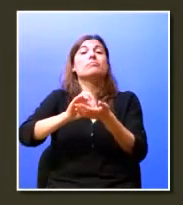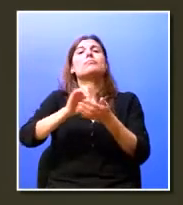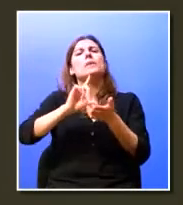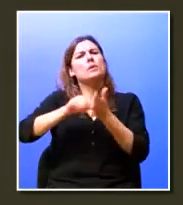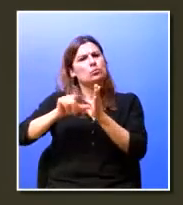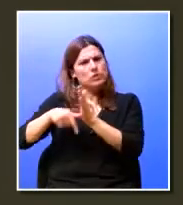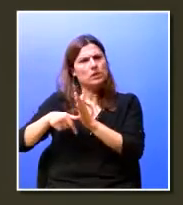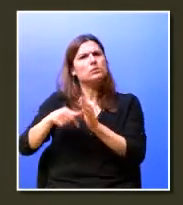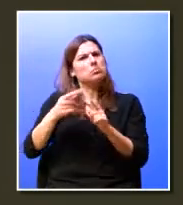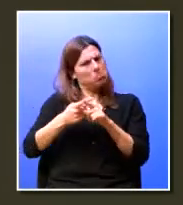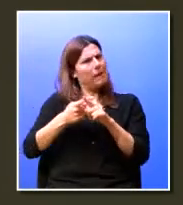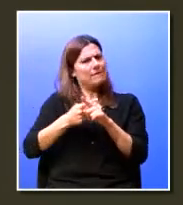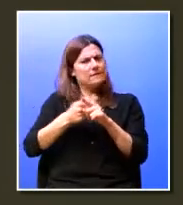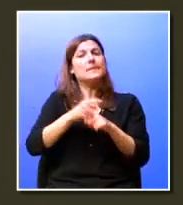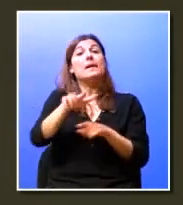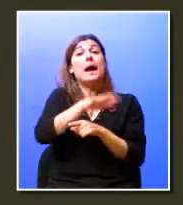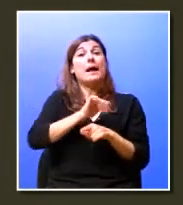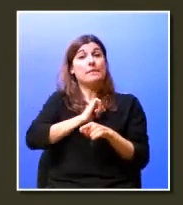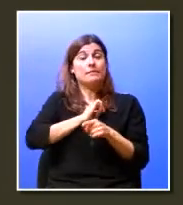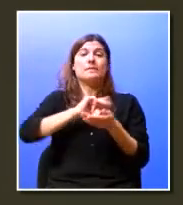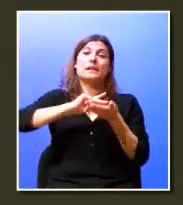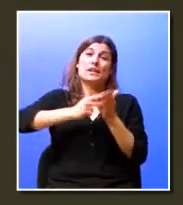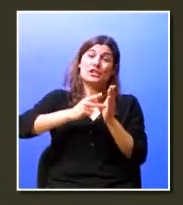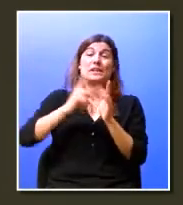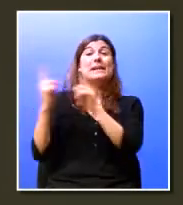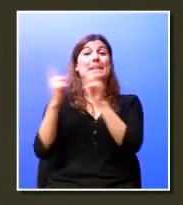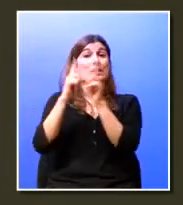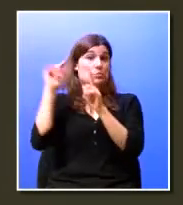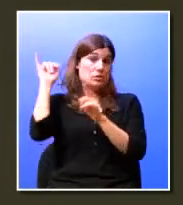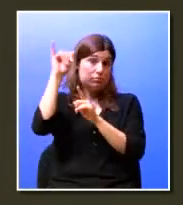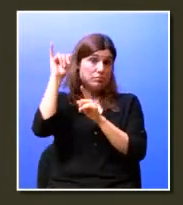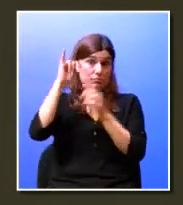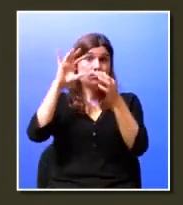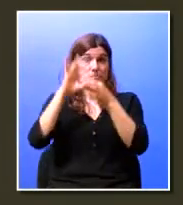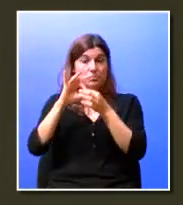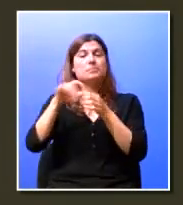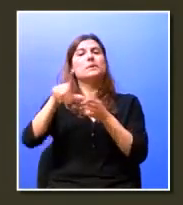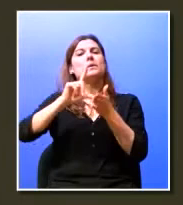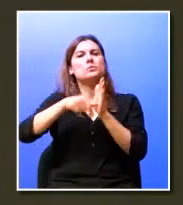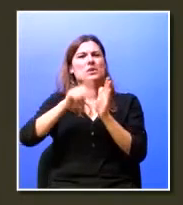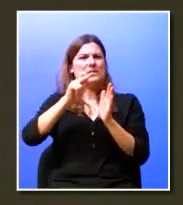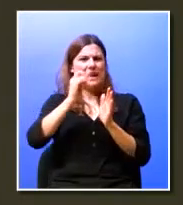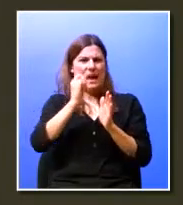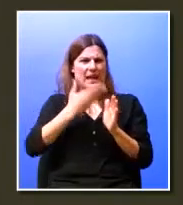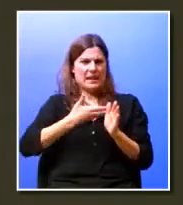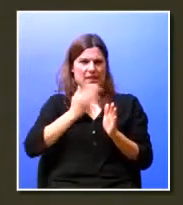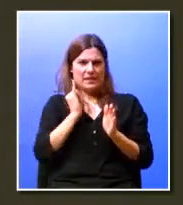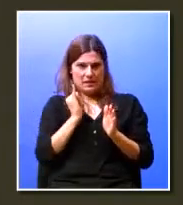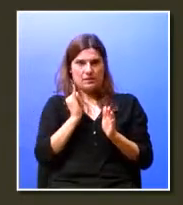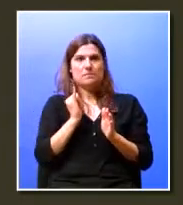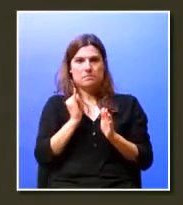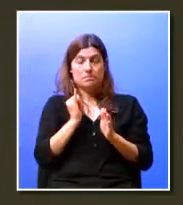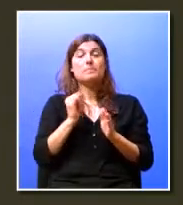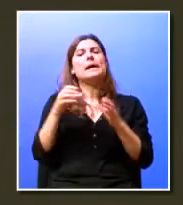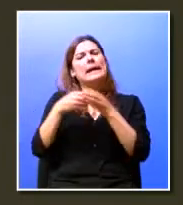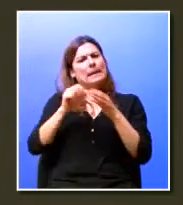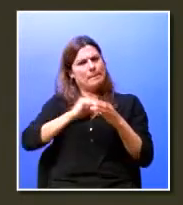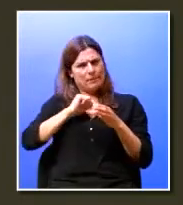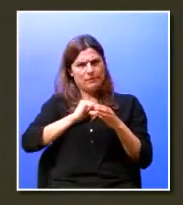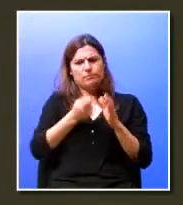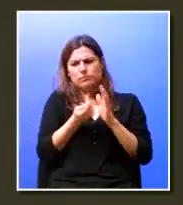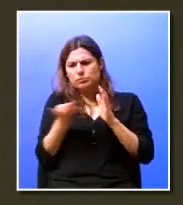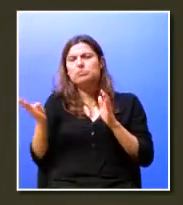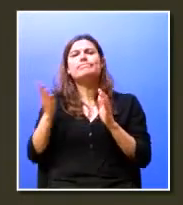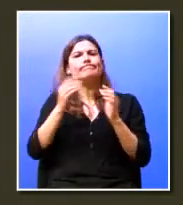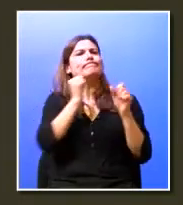interessantes nas nossas áreas de manutenção, engenharia e transporte aéreo, que são projetos de ID. Temos equipas nossas a trabalhar com